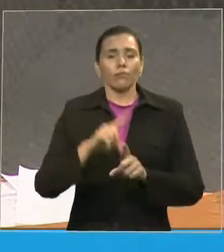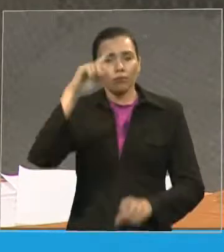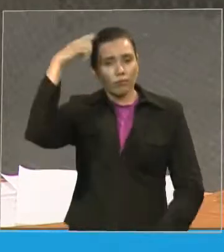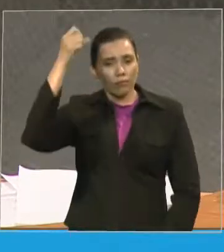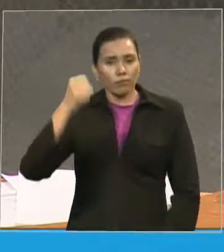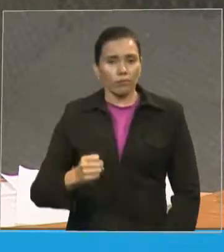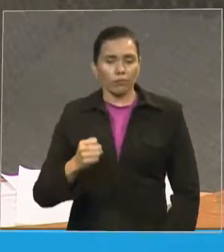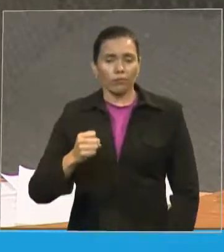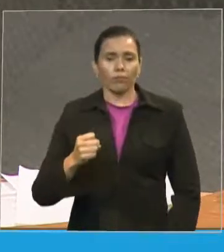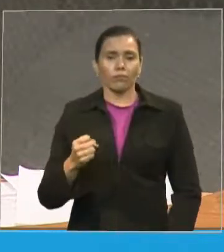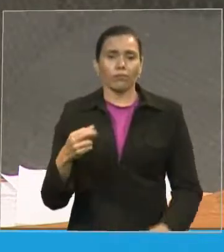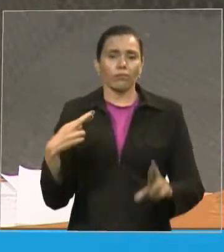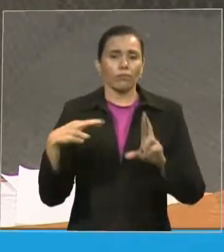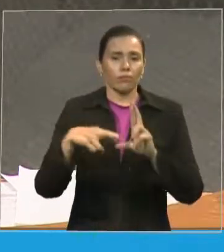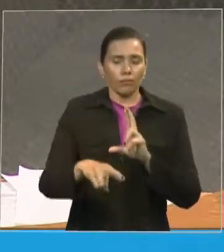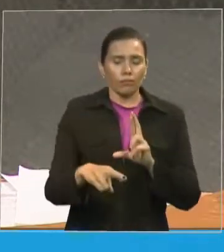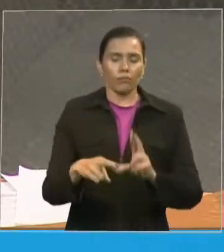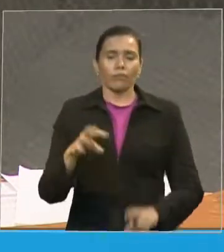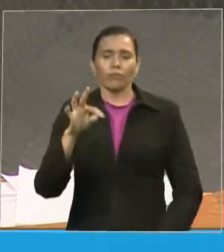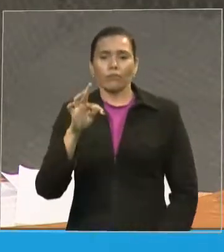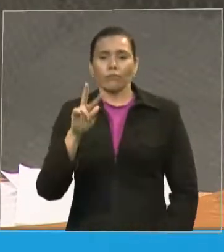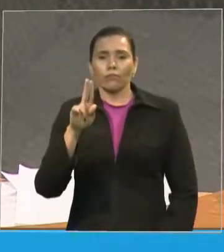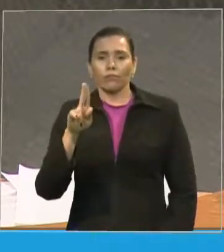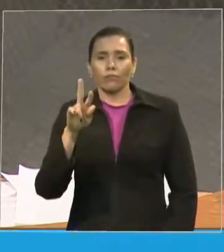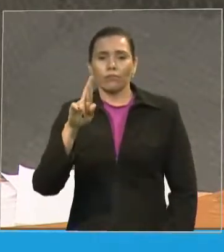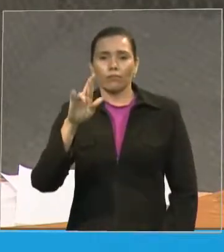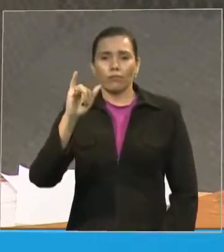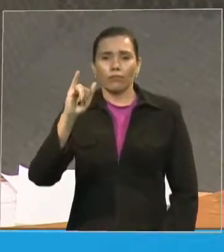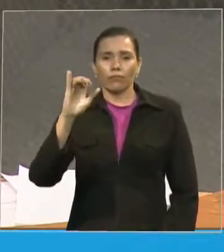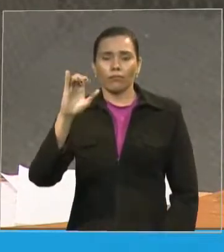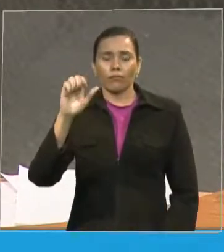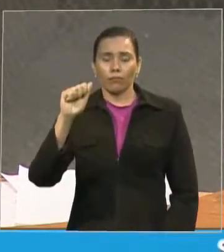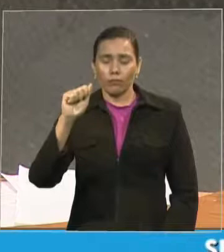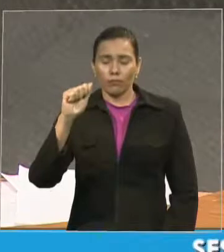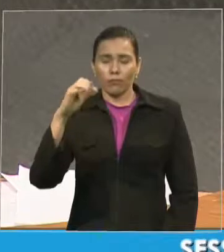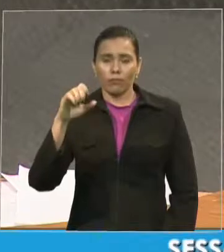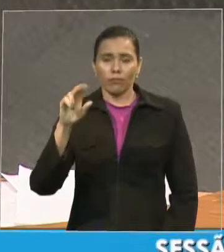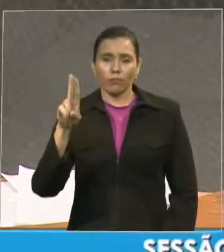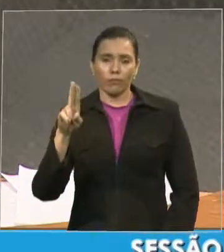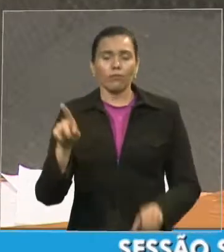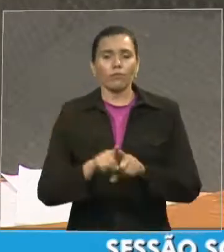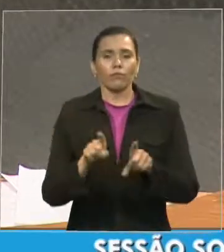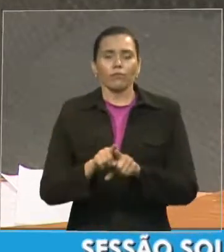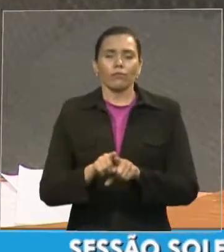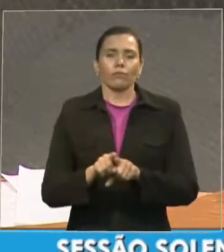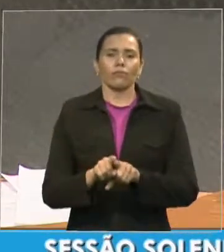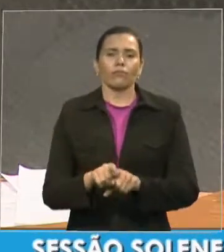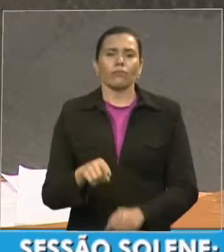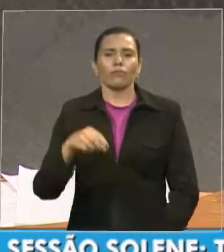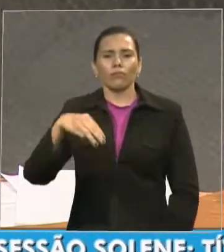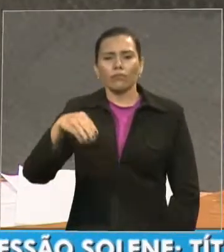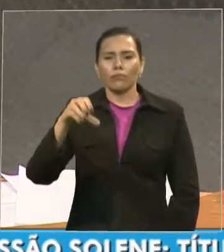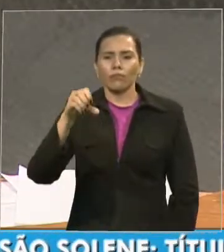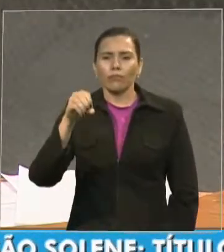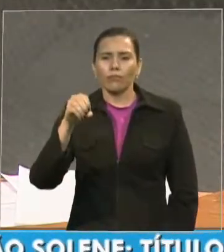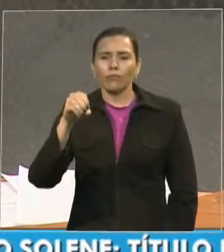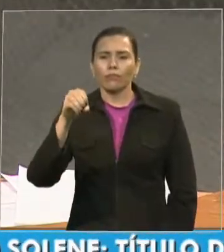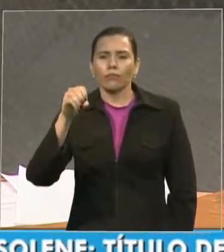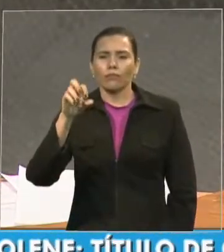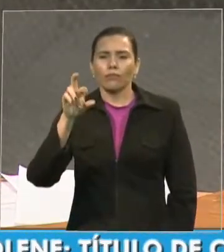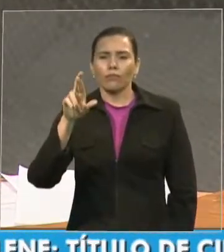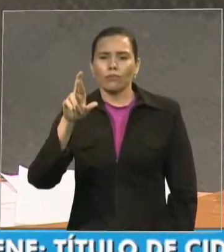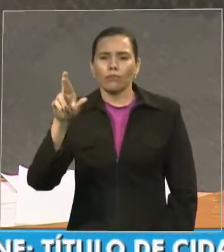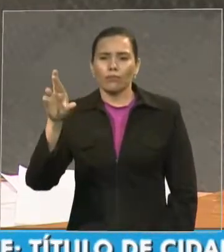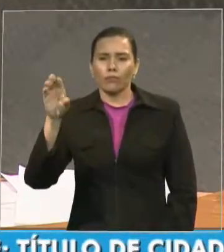Lumiar, Turiaçu e Morros. Então, nós sabemos que os nossos dois homenageados têm um vasto trabalho